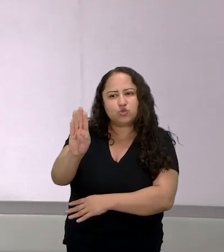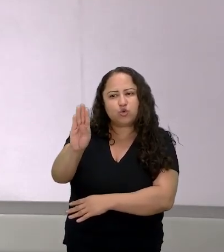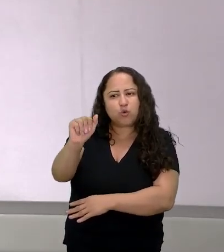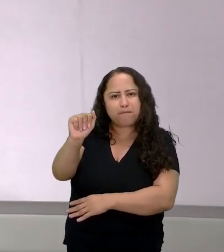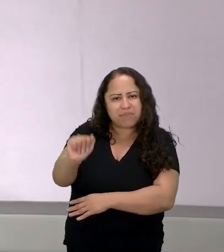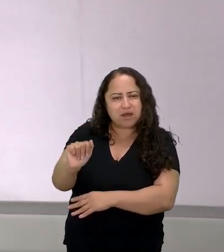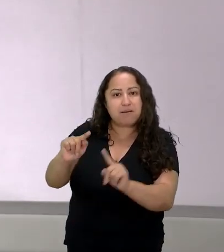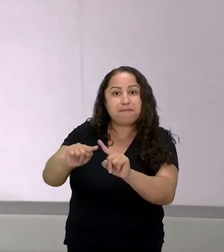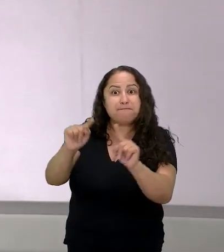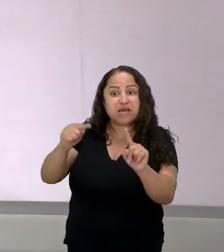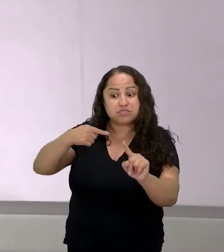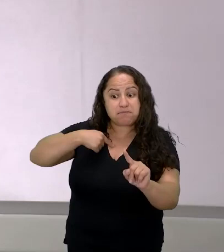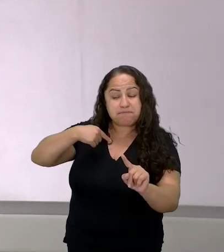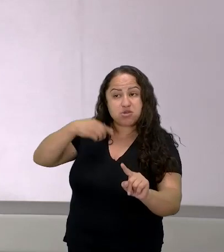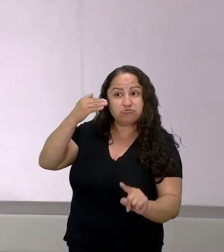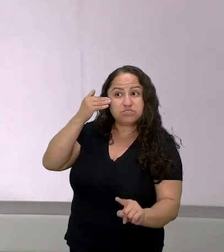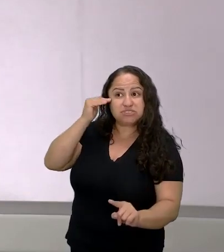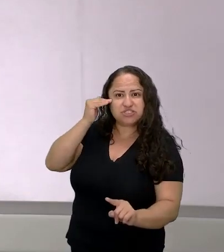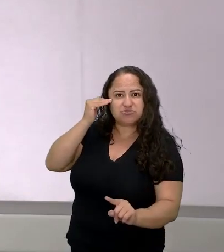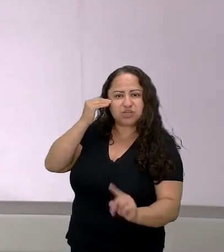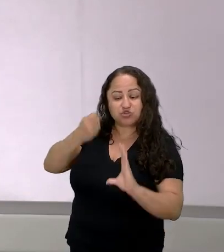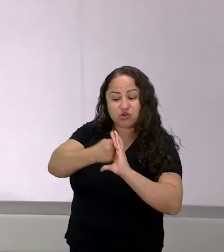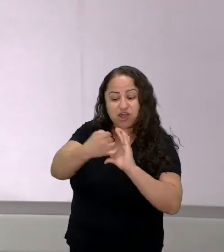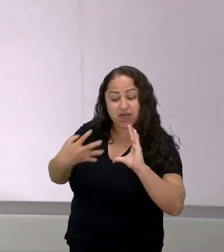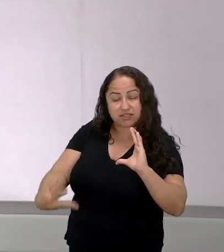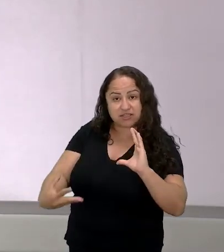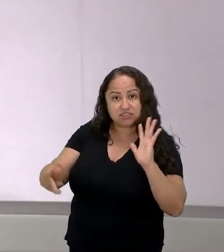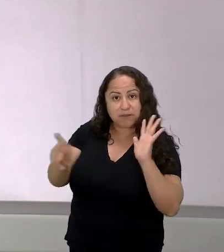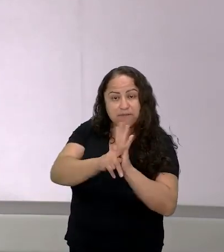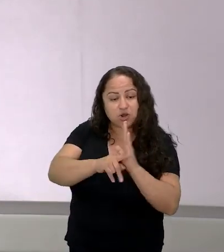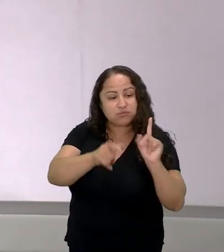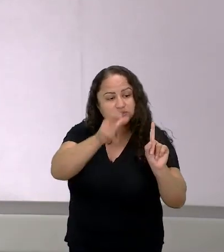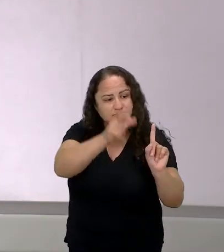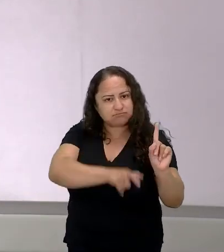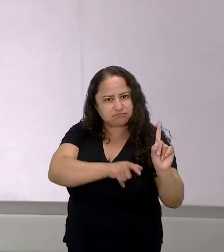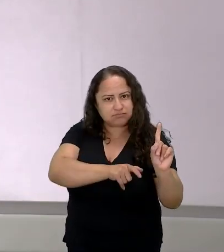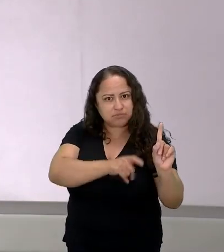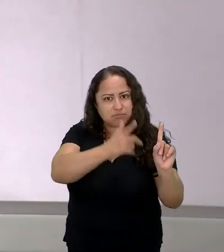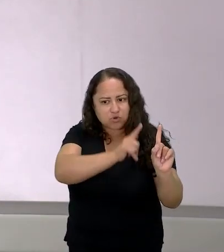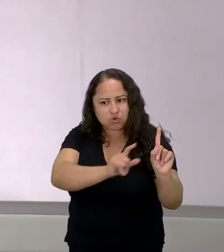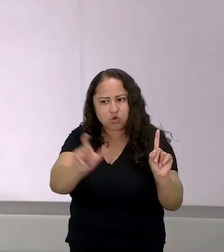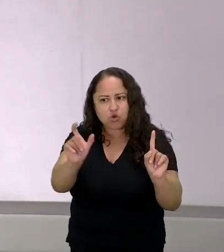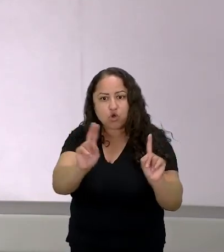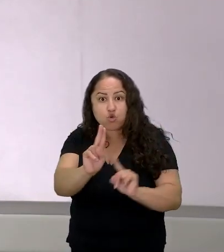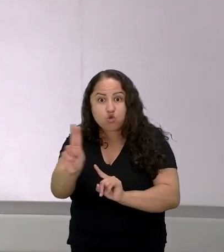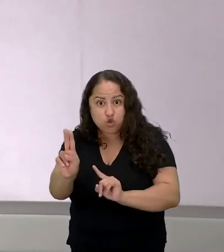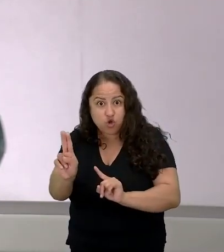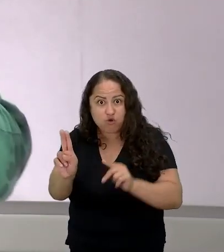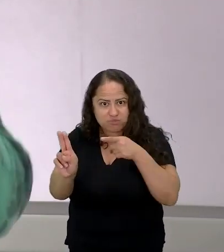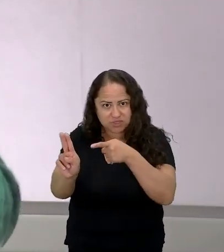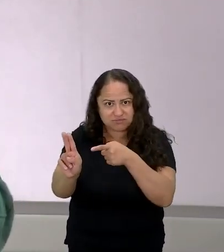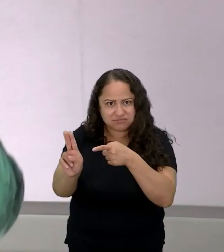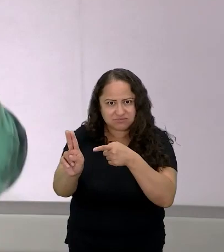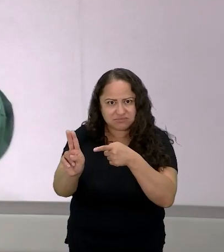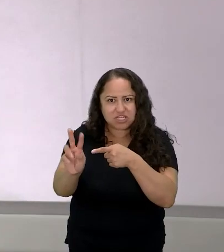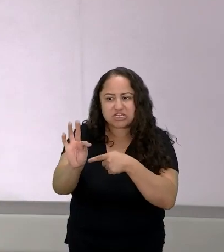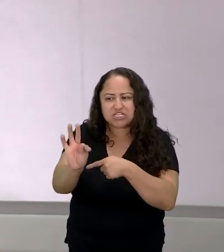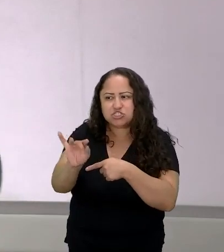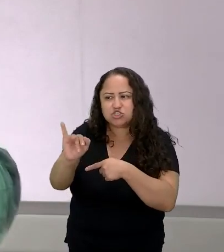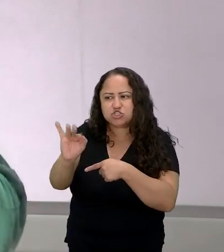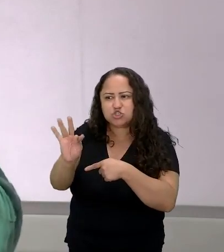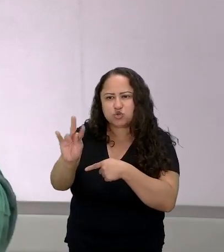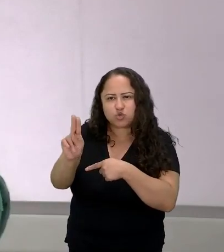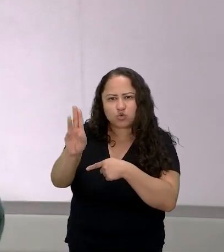transpondo as características da personagem para o nome dela eu entendo que a vida dela na